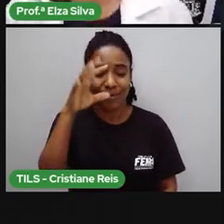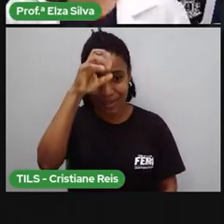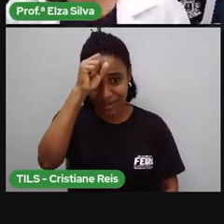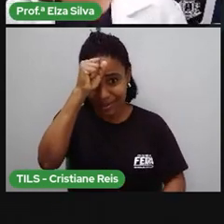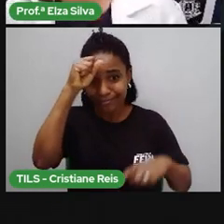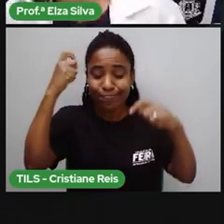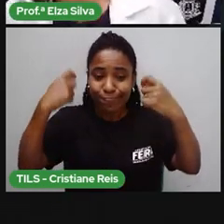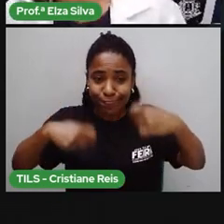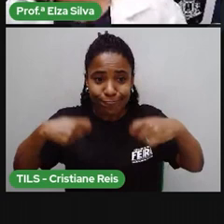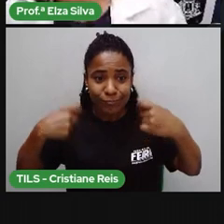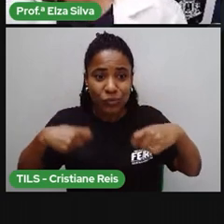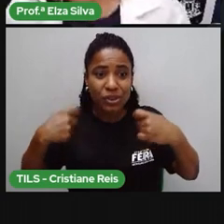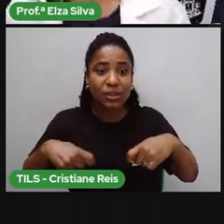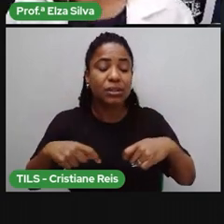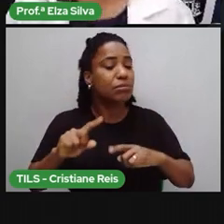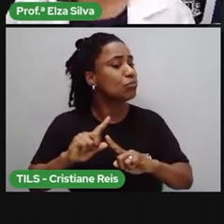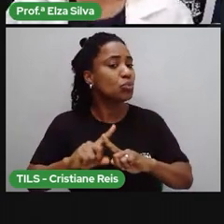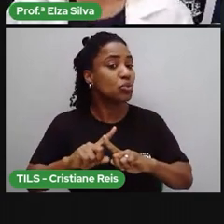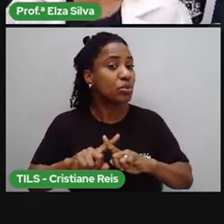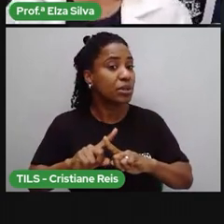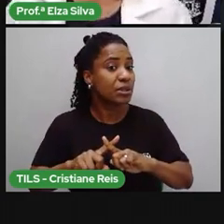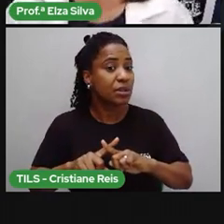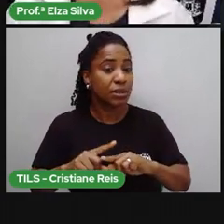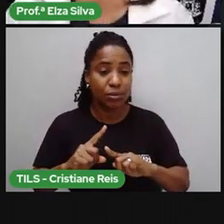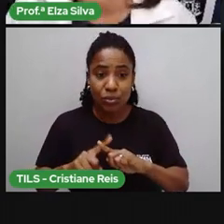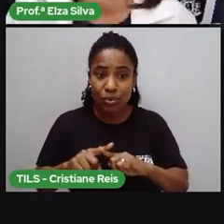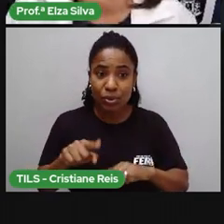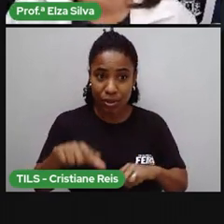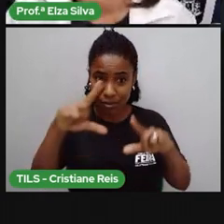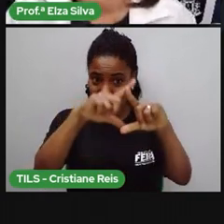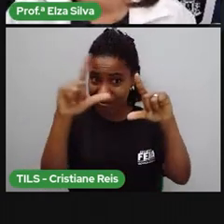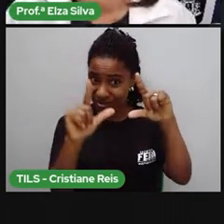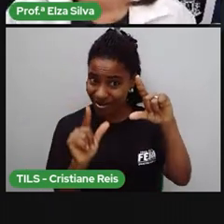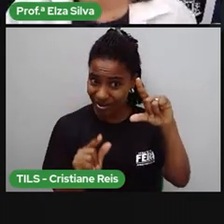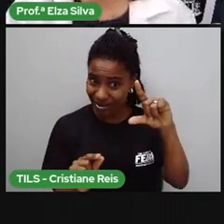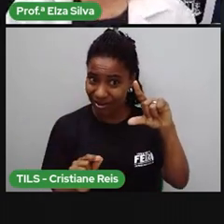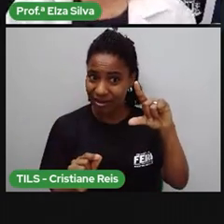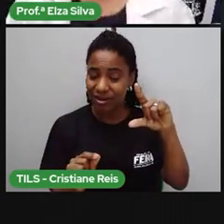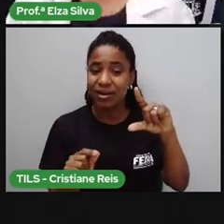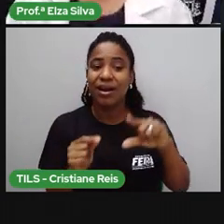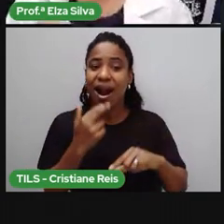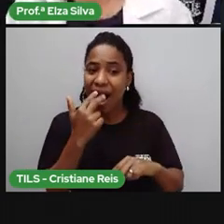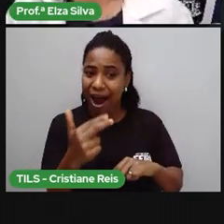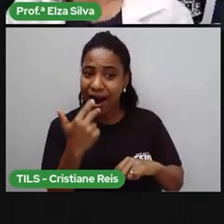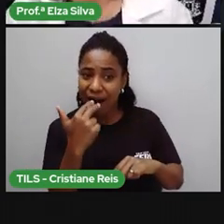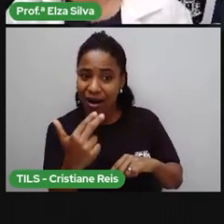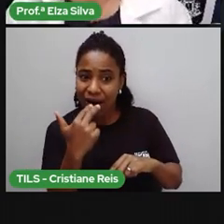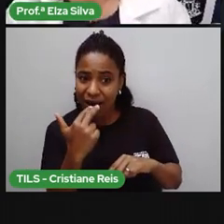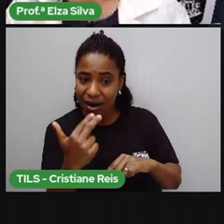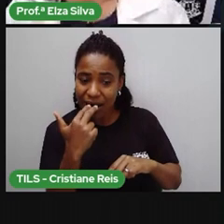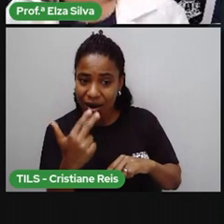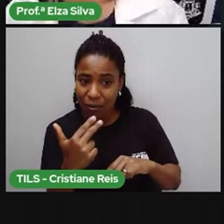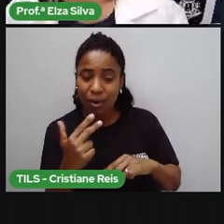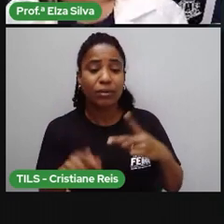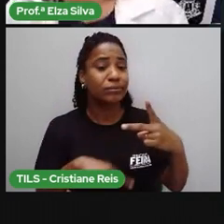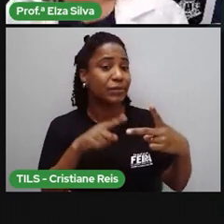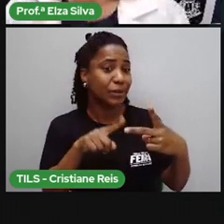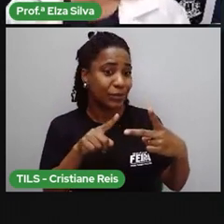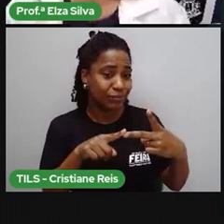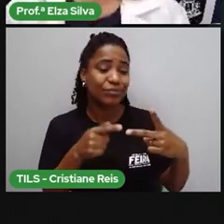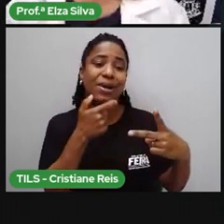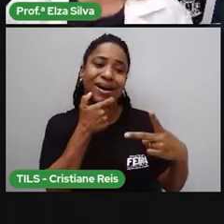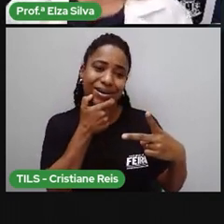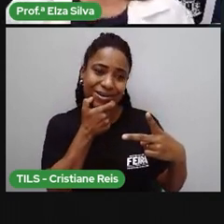Porque muitas vezes, também o africâner. Eles precisam dominar essas duas línguas